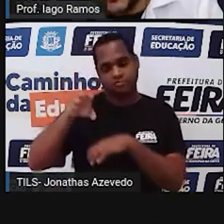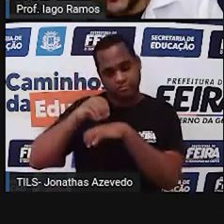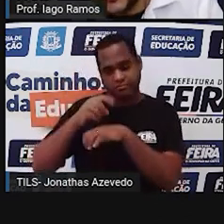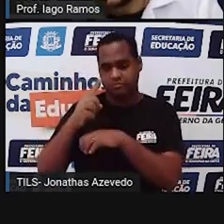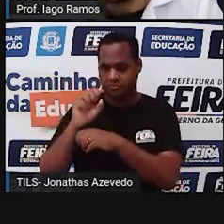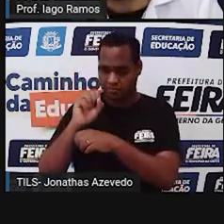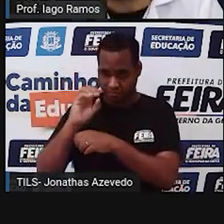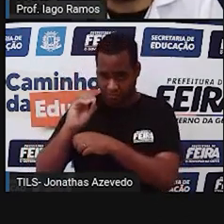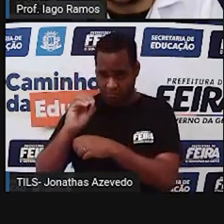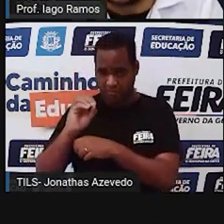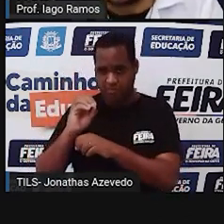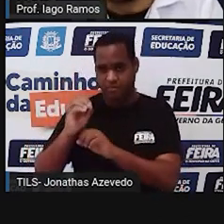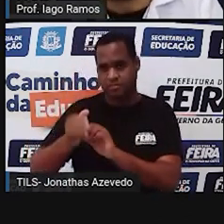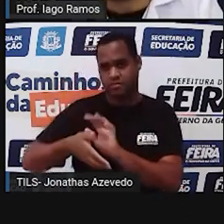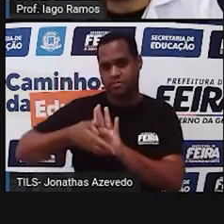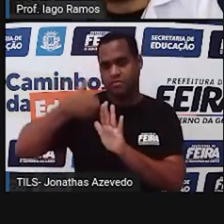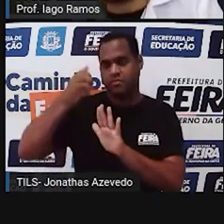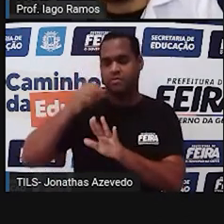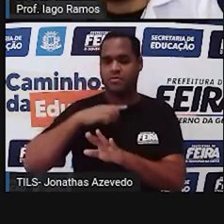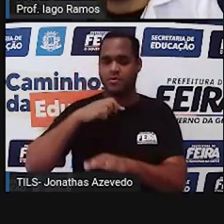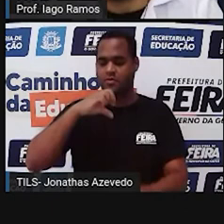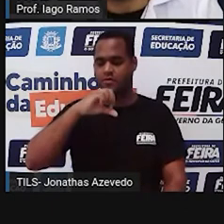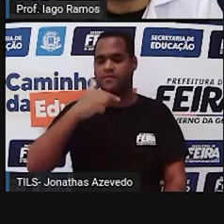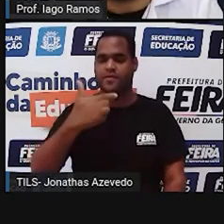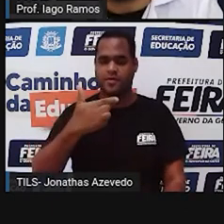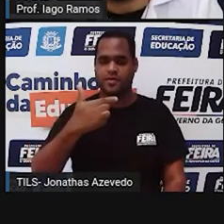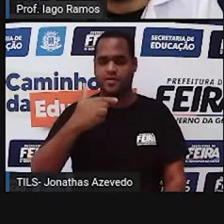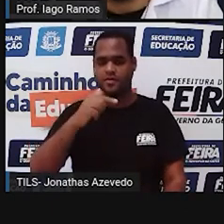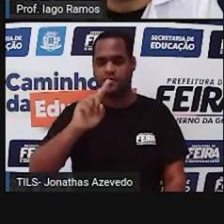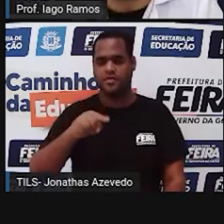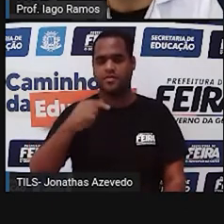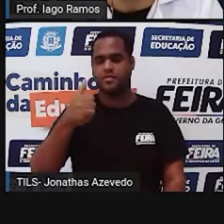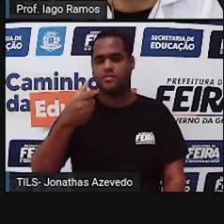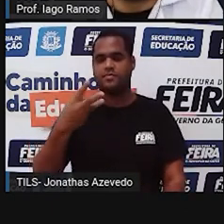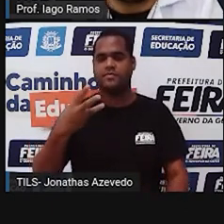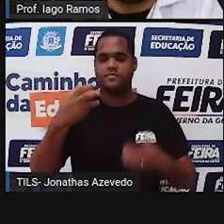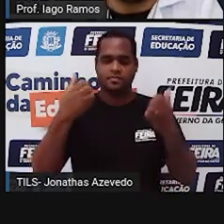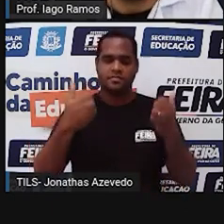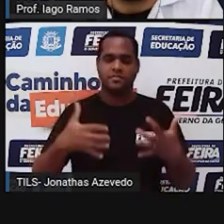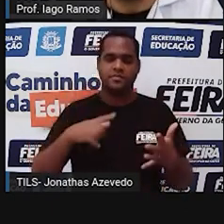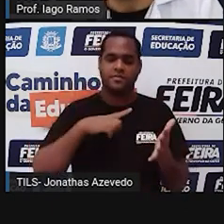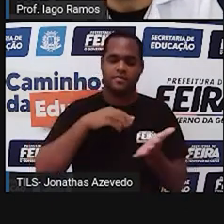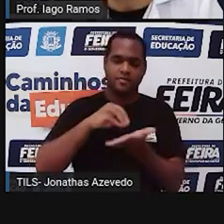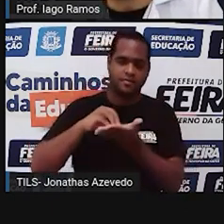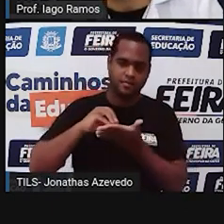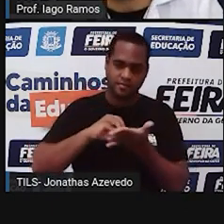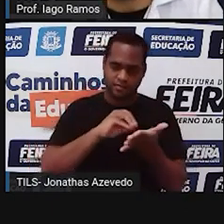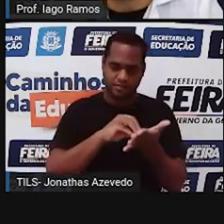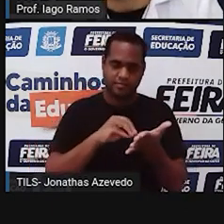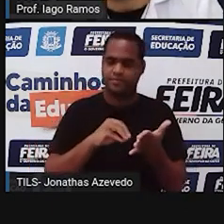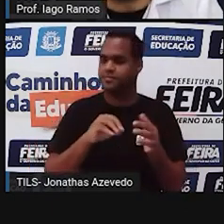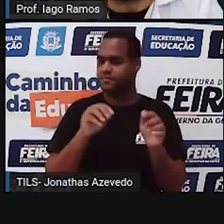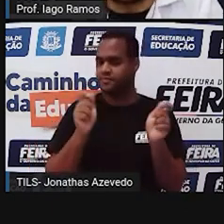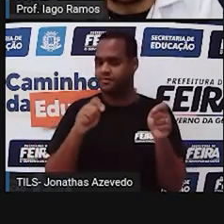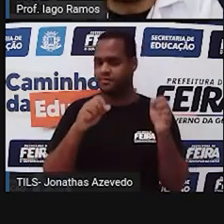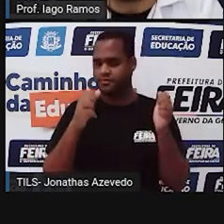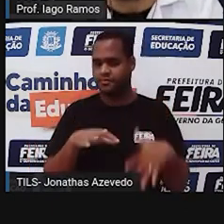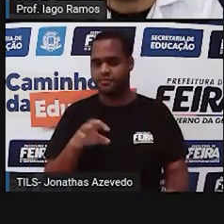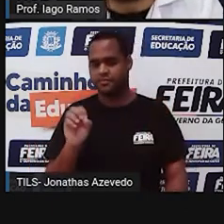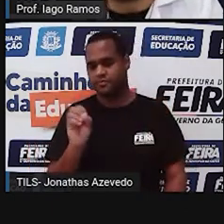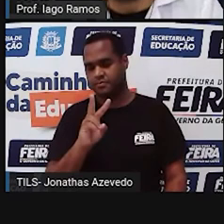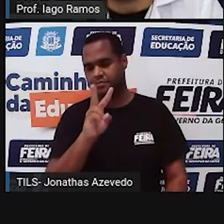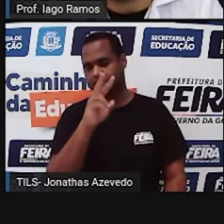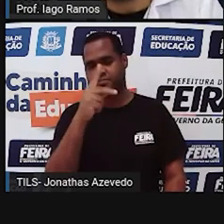e tirar os 92,13 o que sobrar vai ser o valor